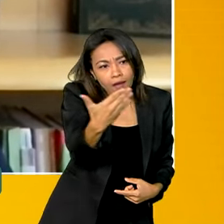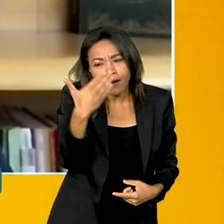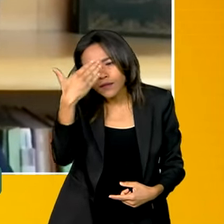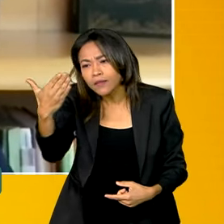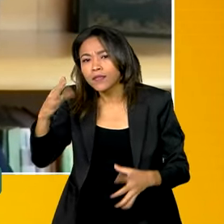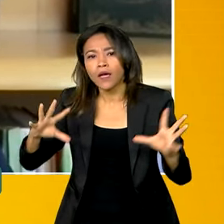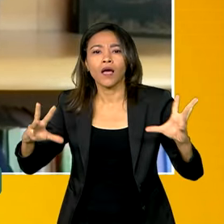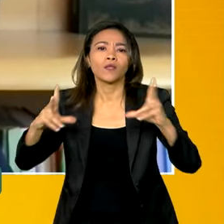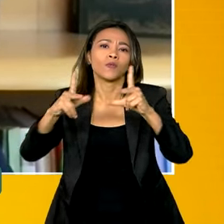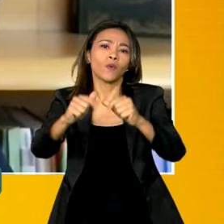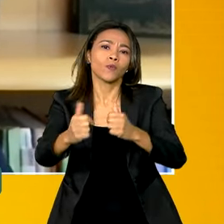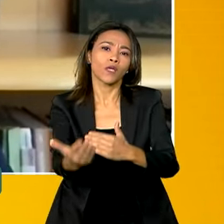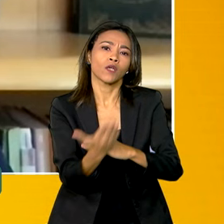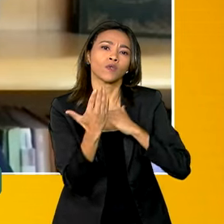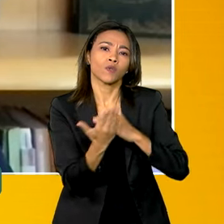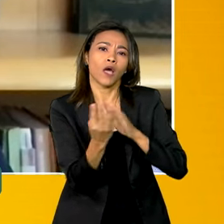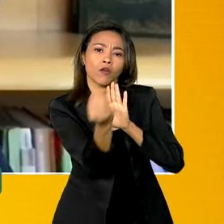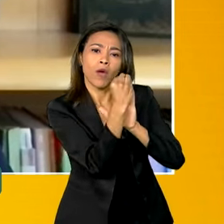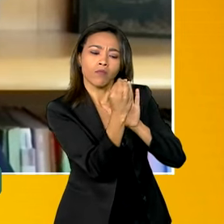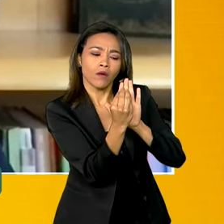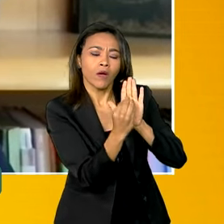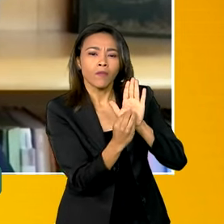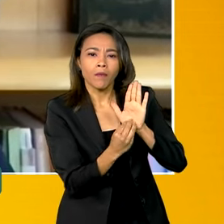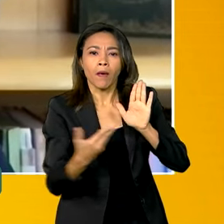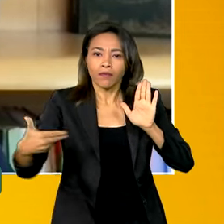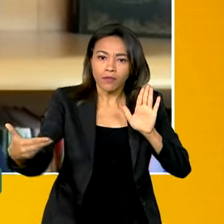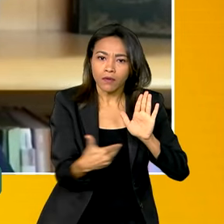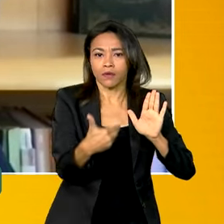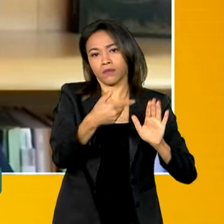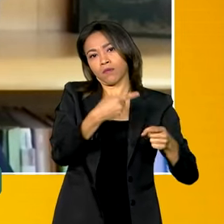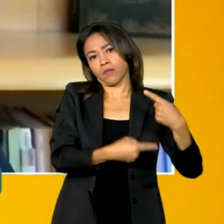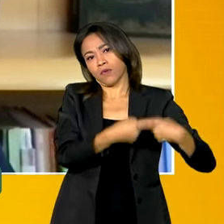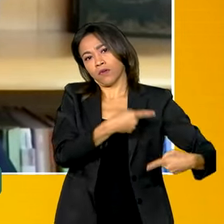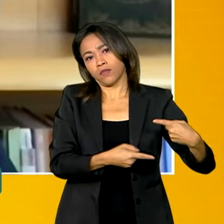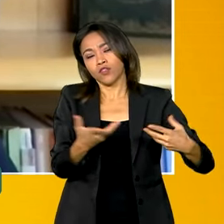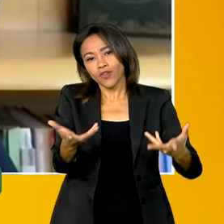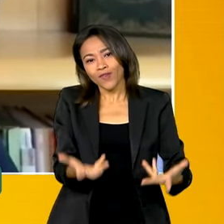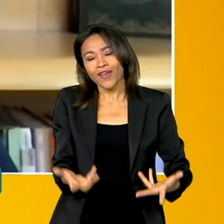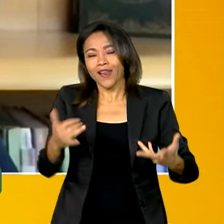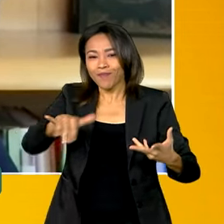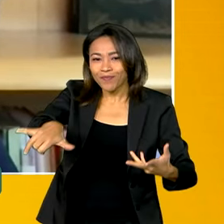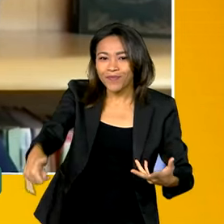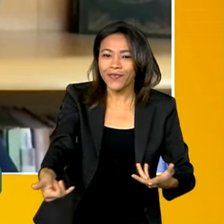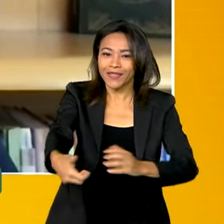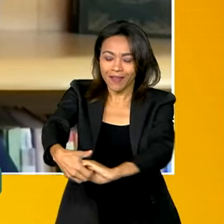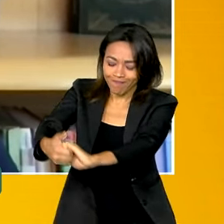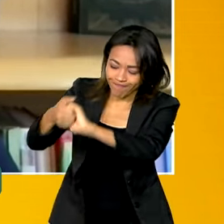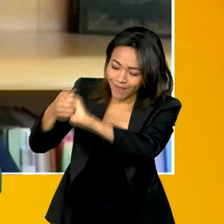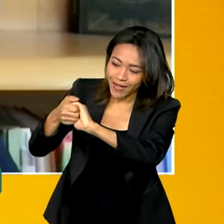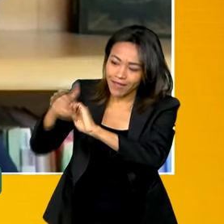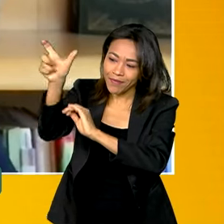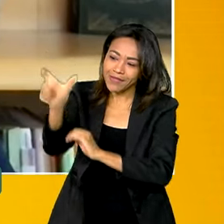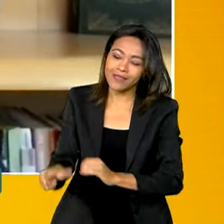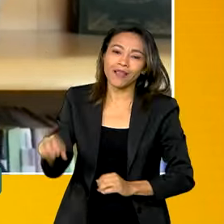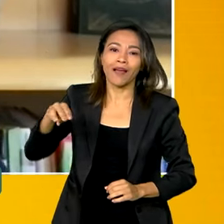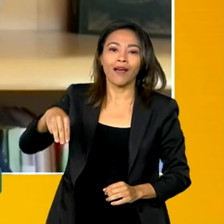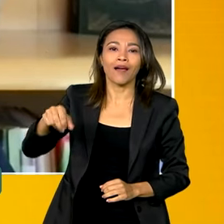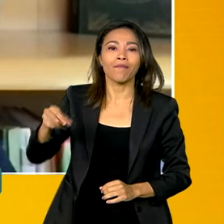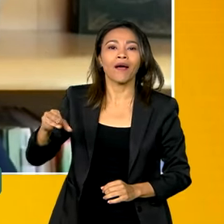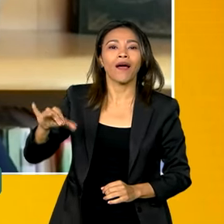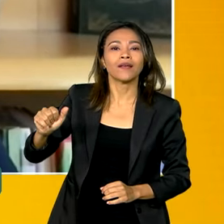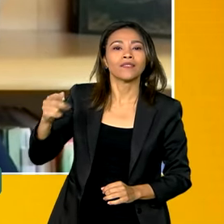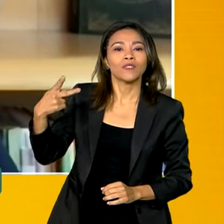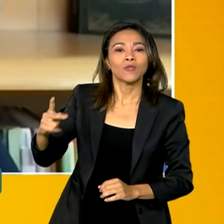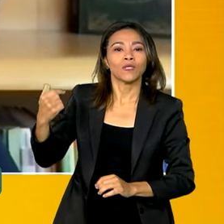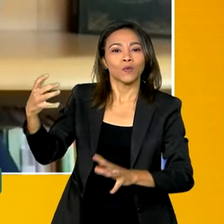construção dessa política. Quero aproveitar e parabenizar a secretária Márcia Hollenberg, toda a